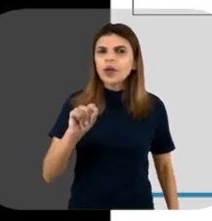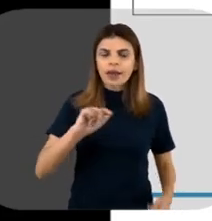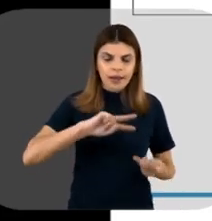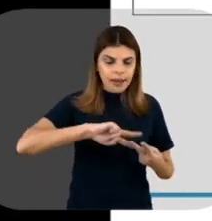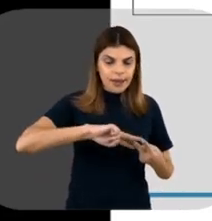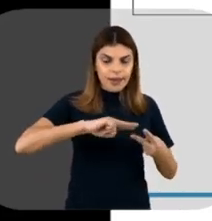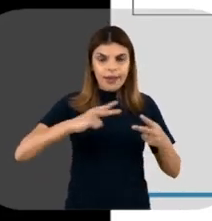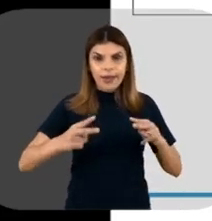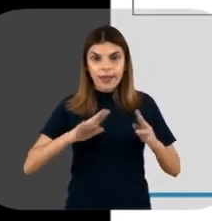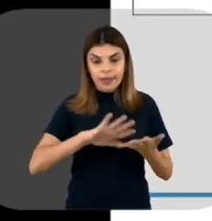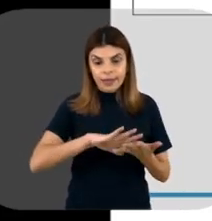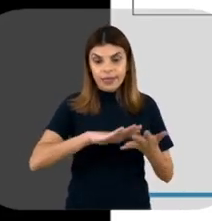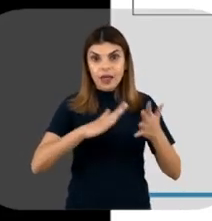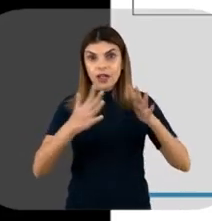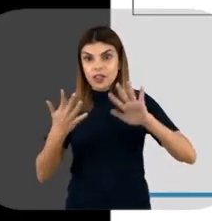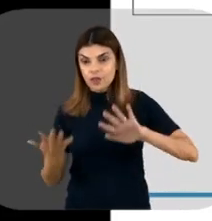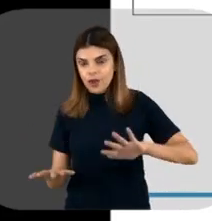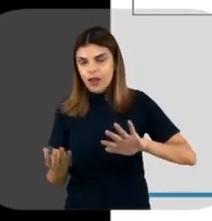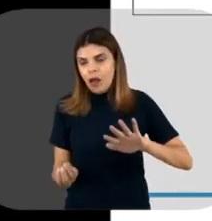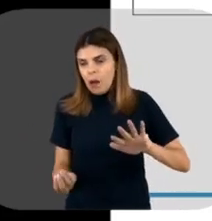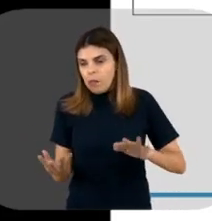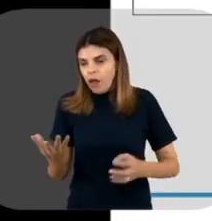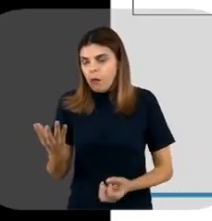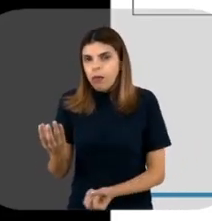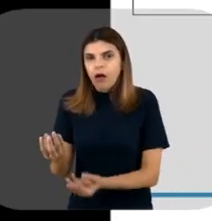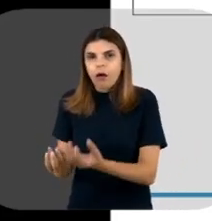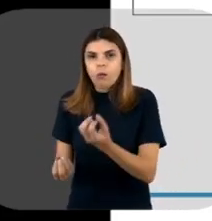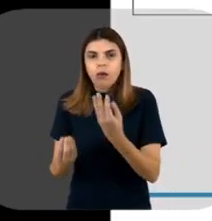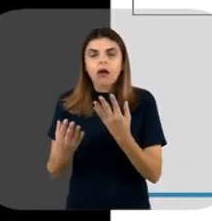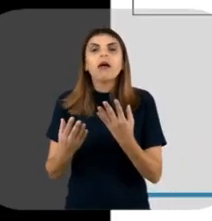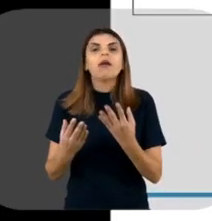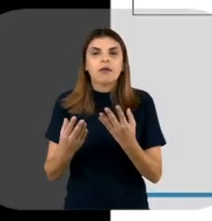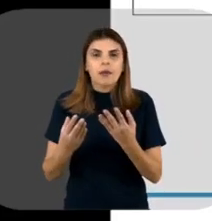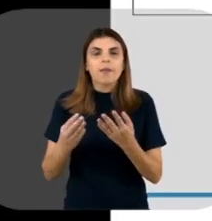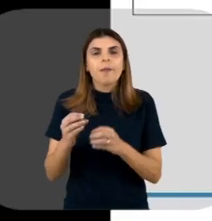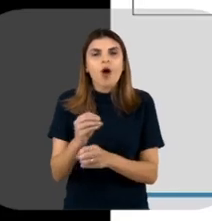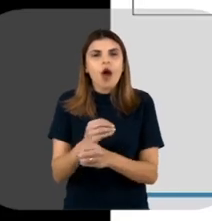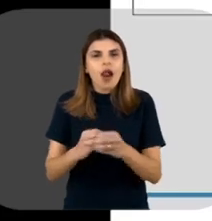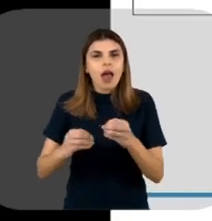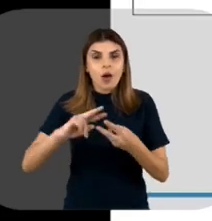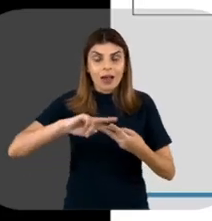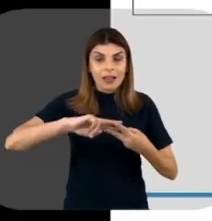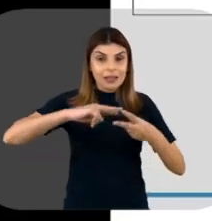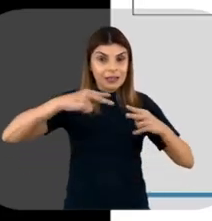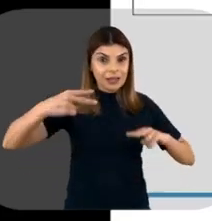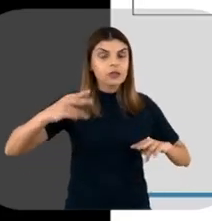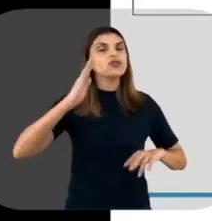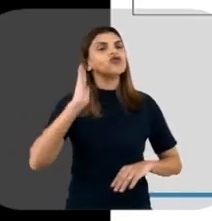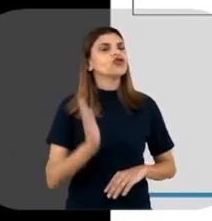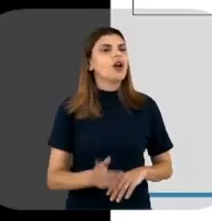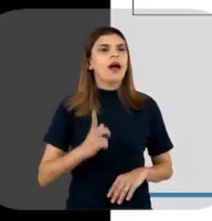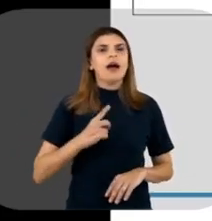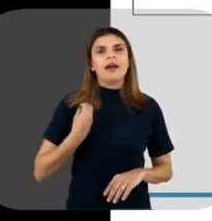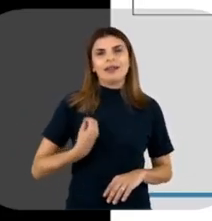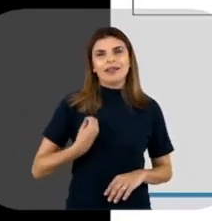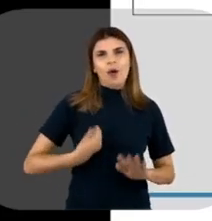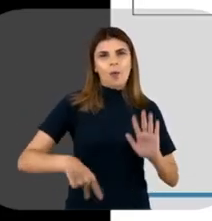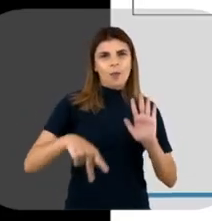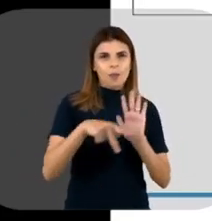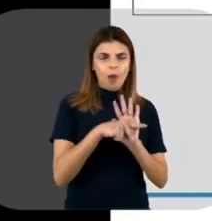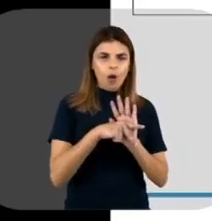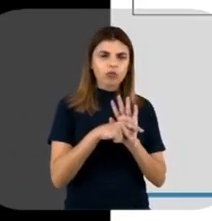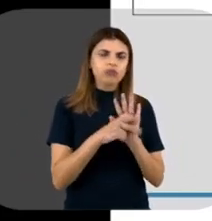transferência e depois a multiplicação dessa molécula de DNA, tá? Já com o teu